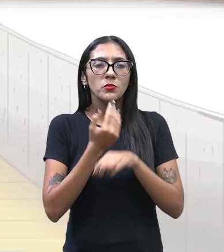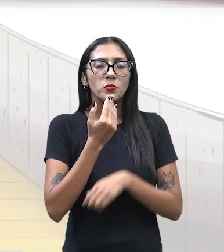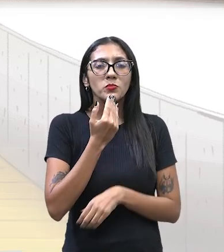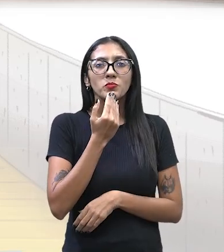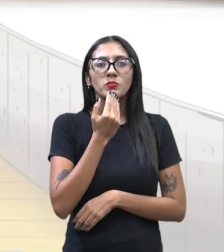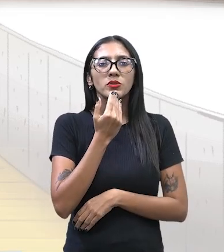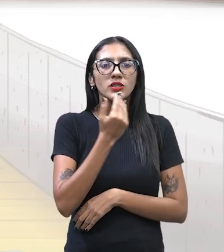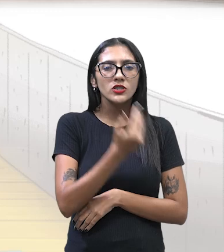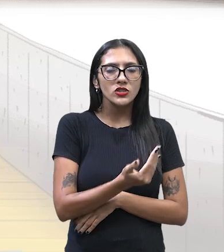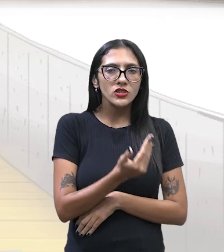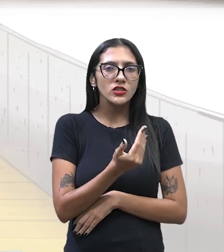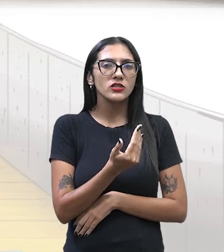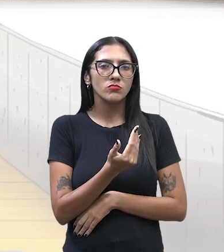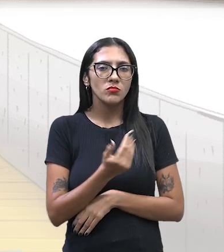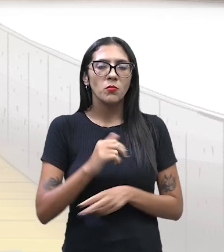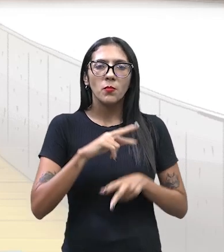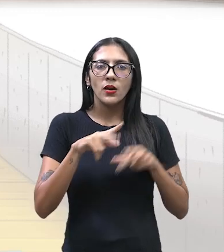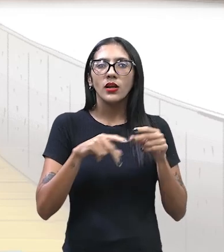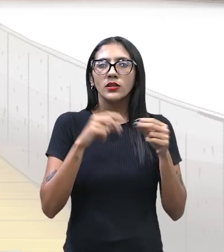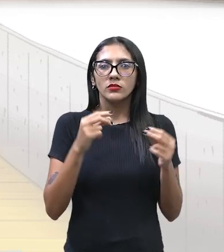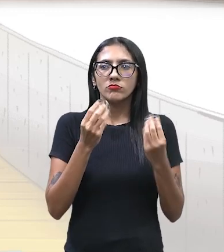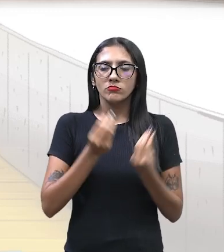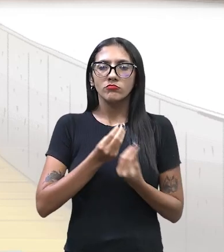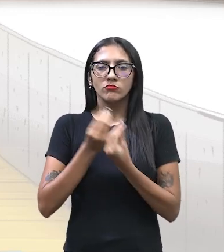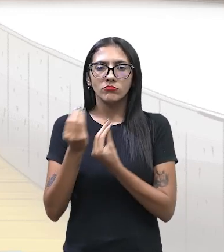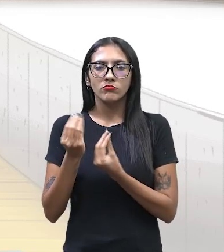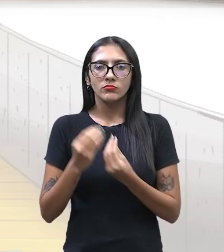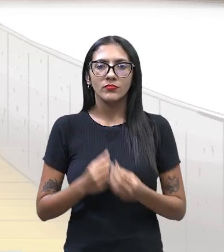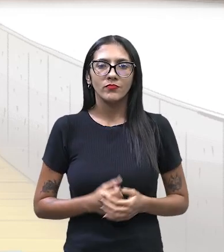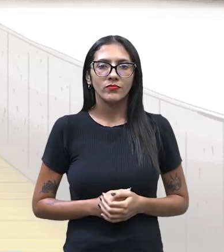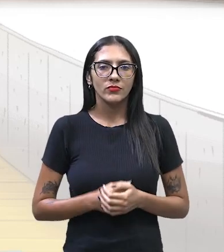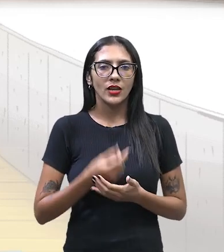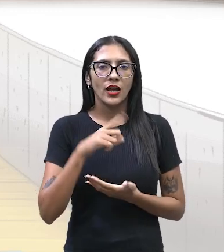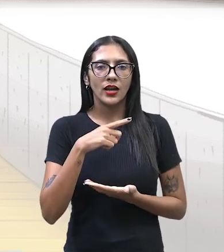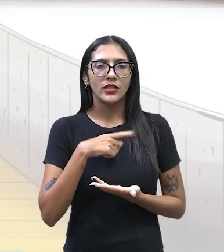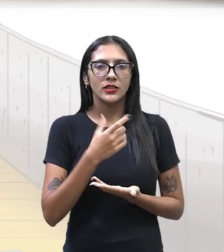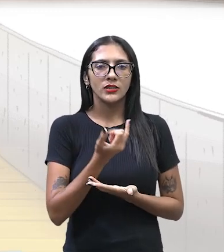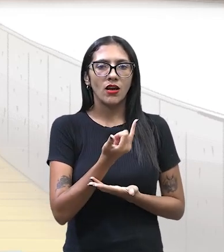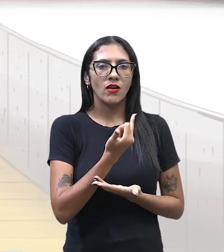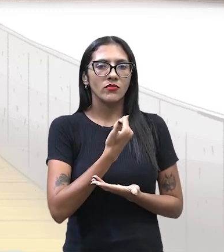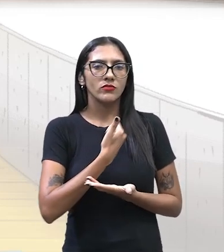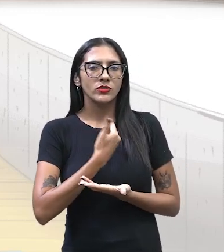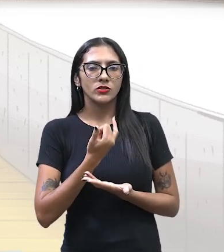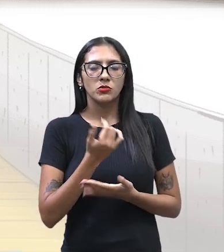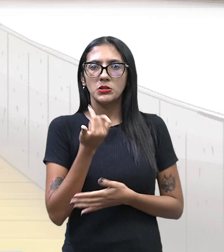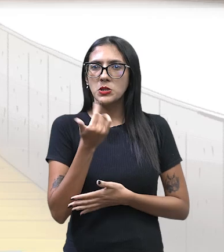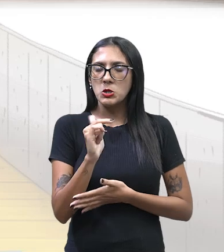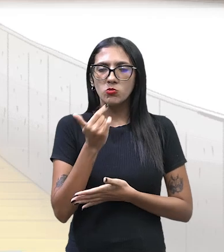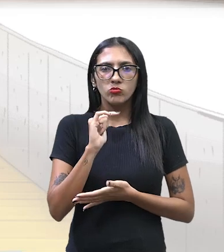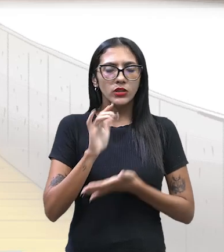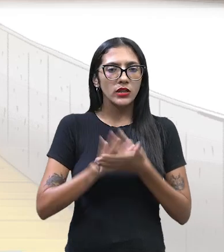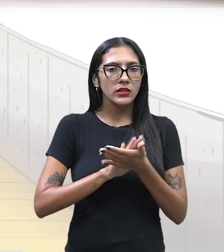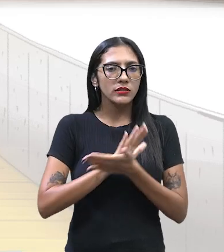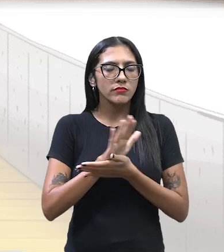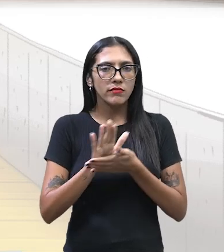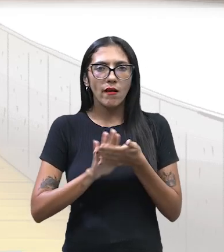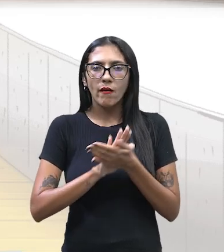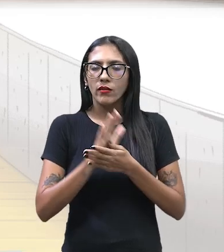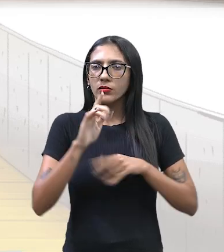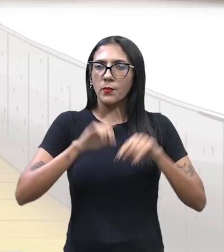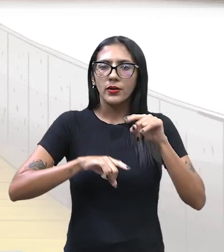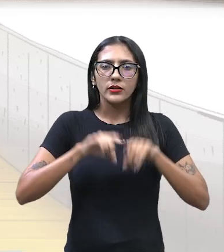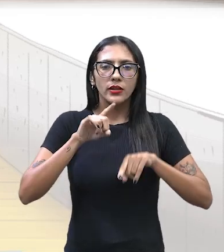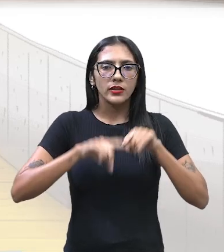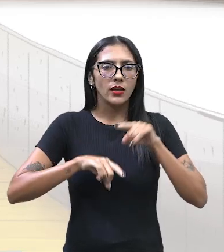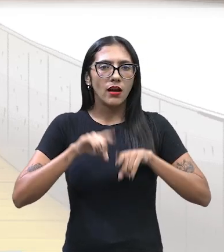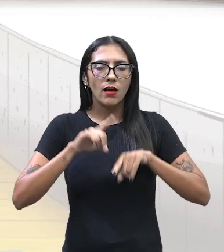de presente para uma pessoa fora do Brasil. E ele falou que ele não tem mais demanda para 2023, até julho de 2024,